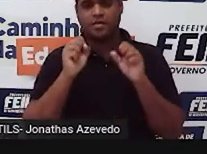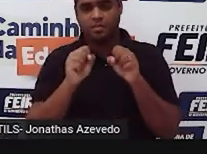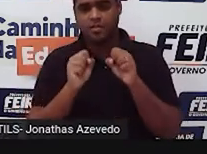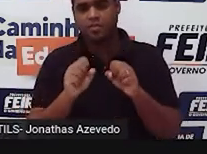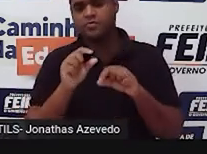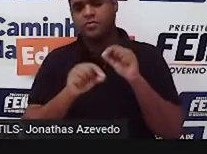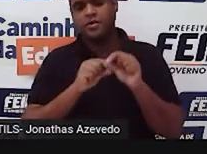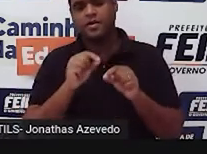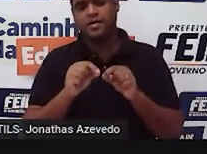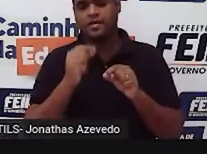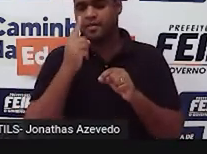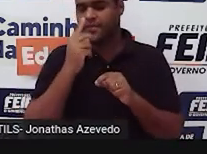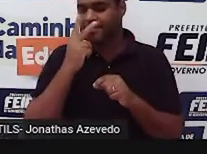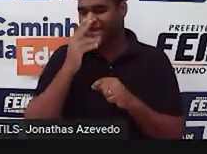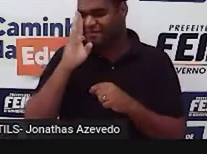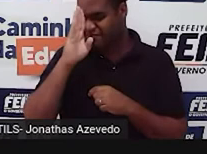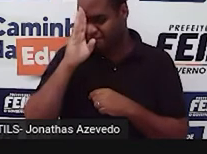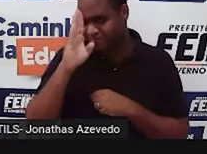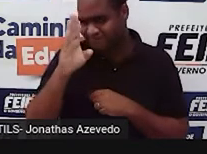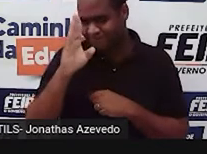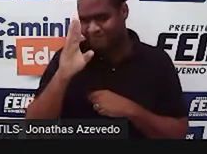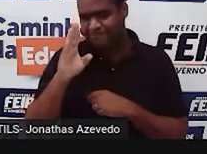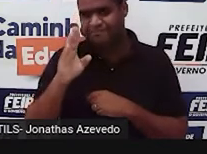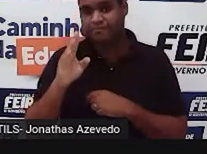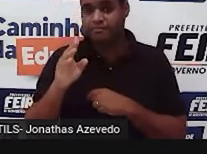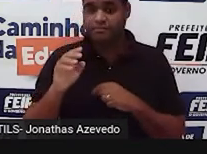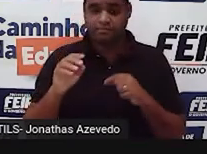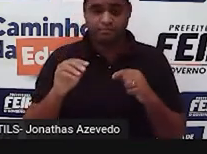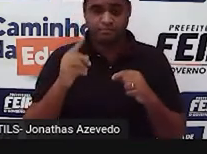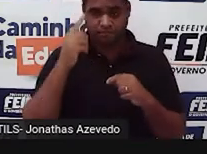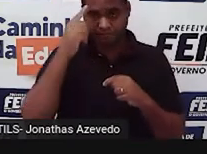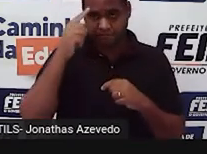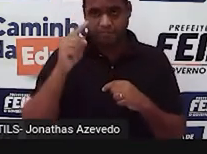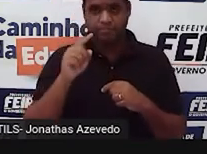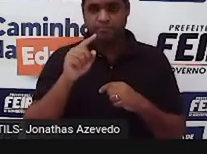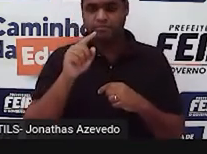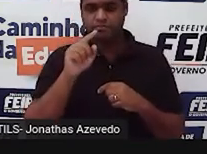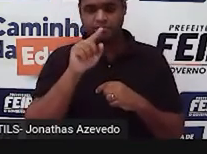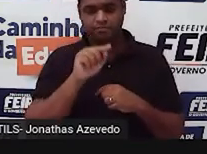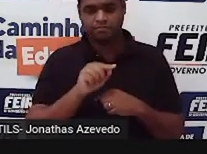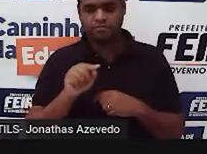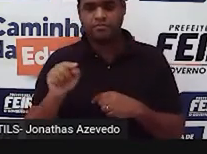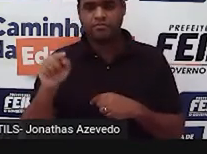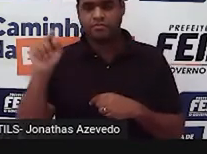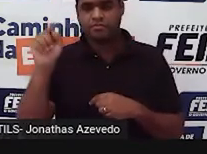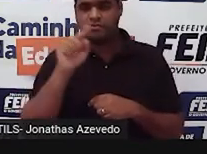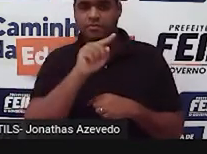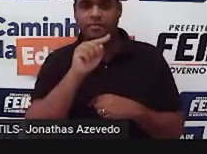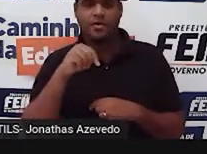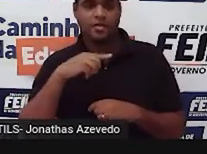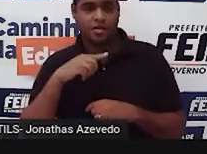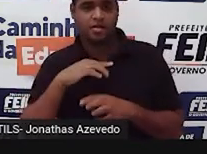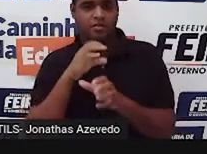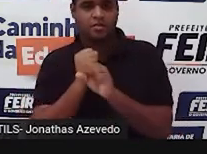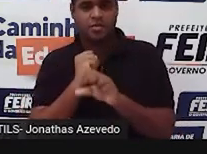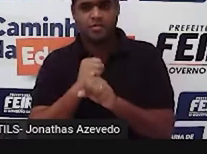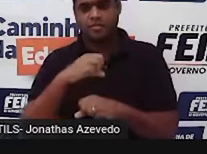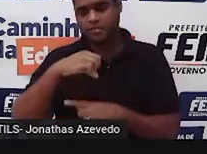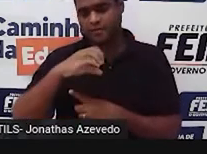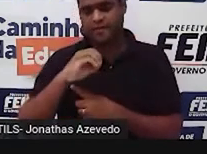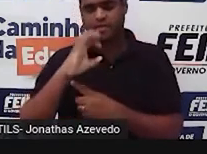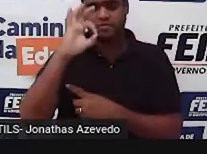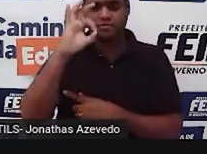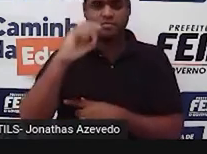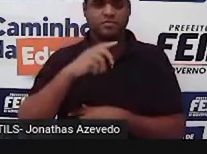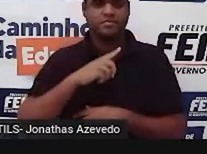de ângulo reto. O ângulo reto é aquele que tem uma medida de 90 graus, tá